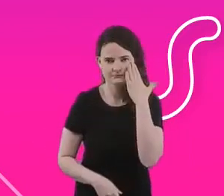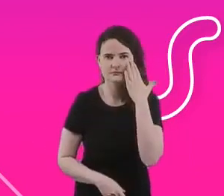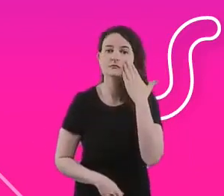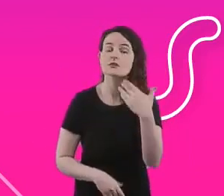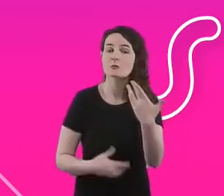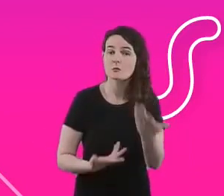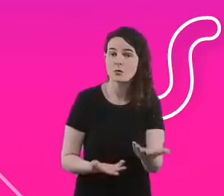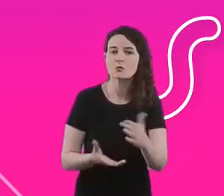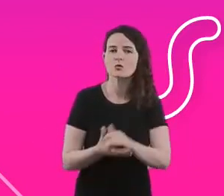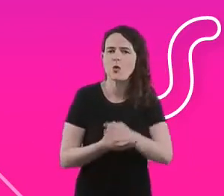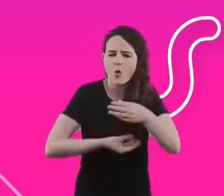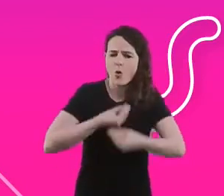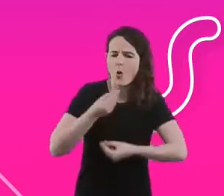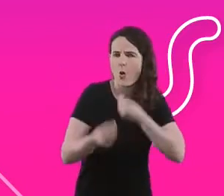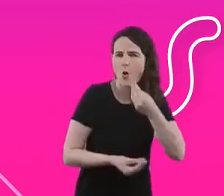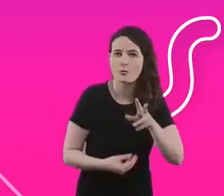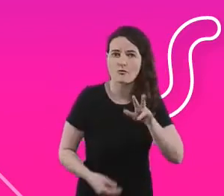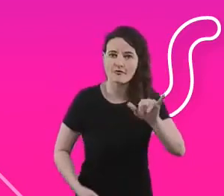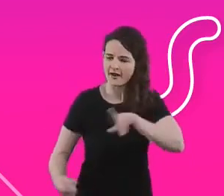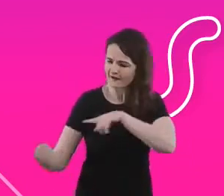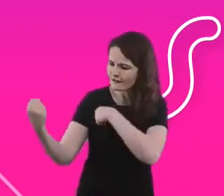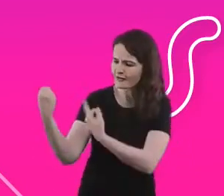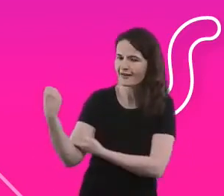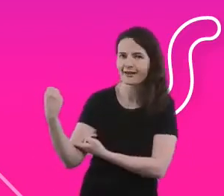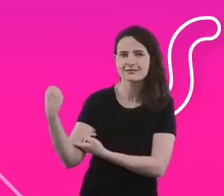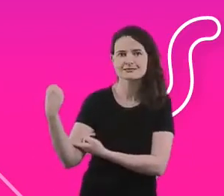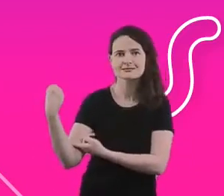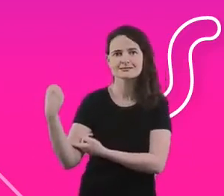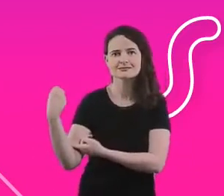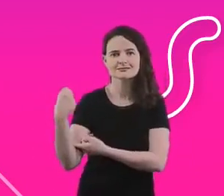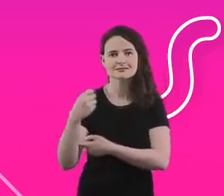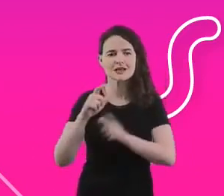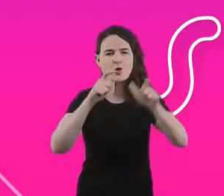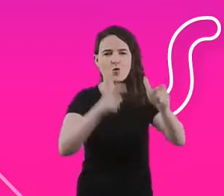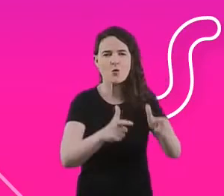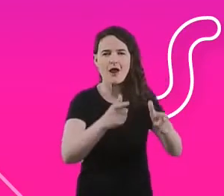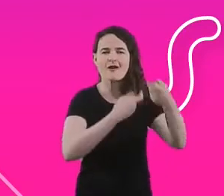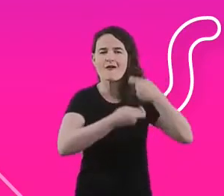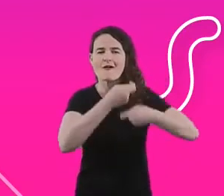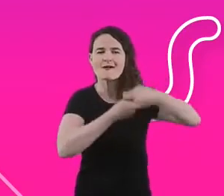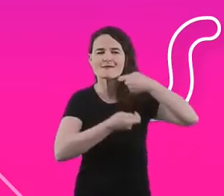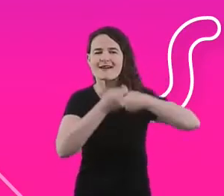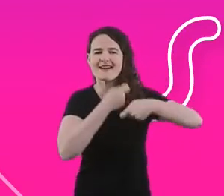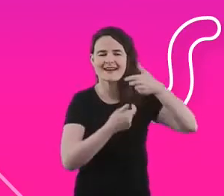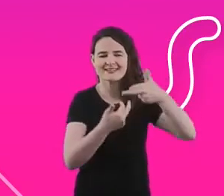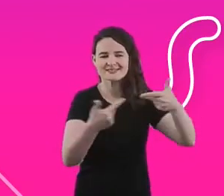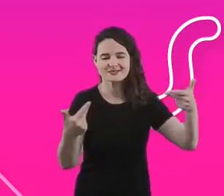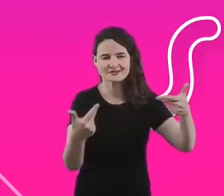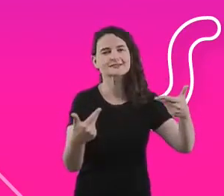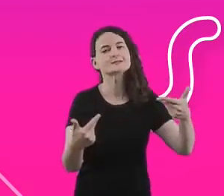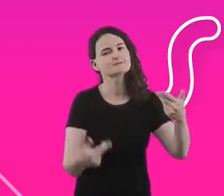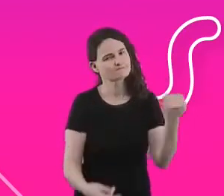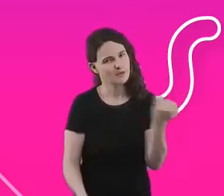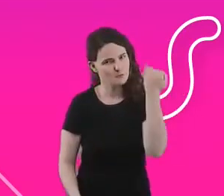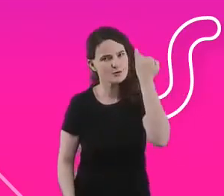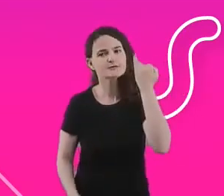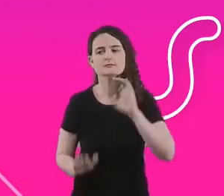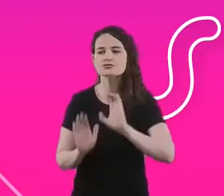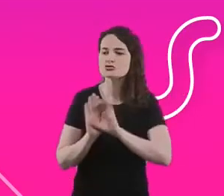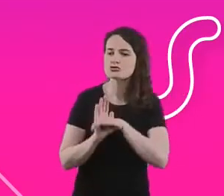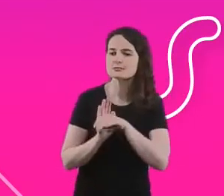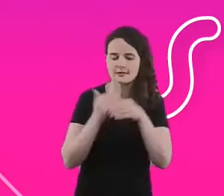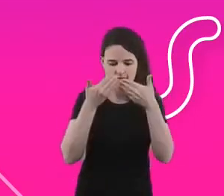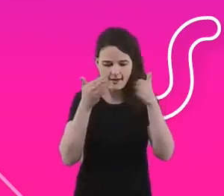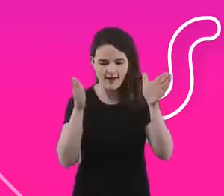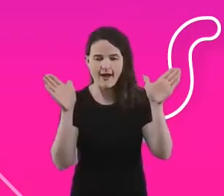de fortalecer a relação comercial e o local, então, a gente vê cada vez mais que a gente não pode pensar somente nós trabalhando no nosso mundo, no